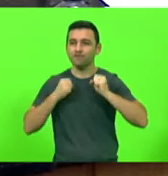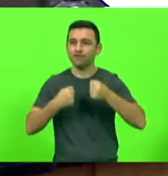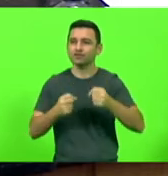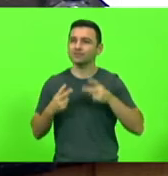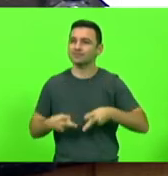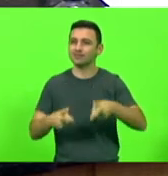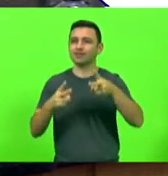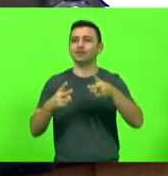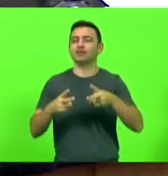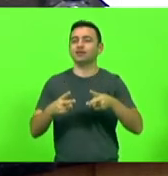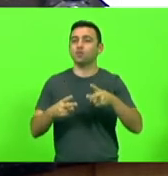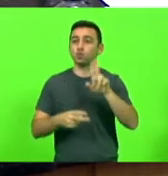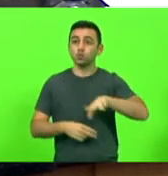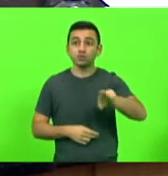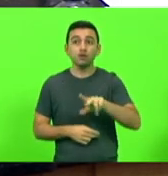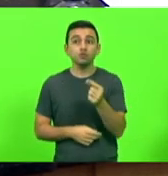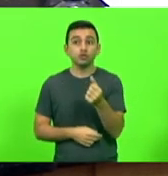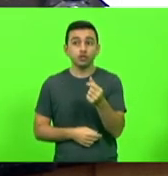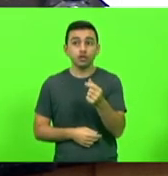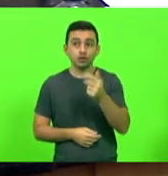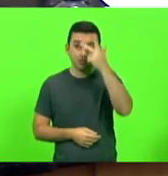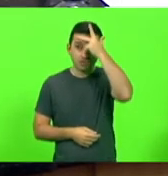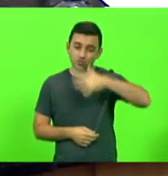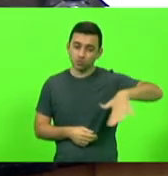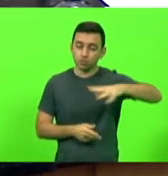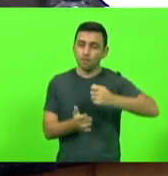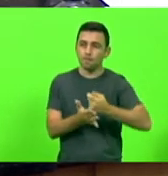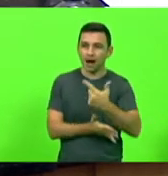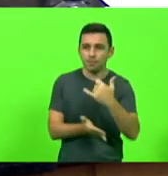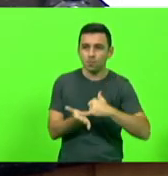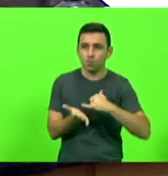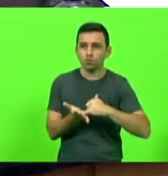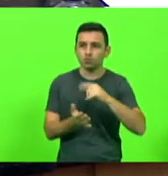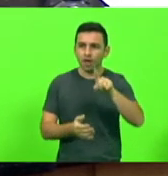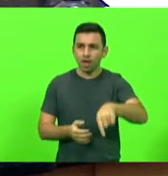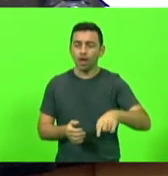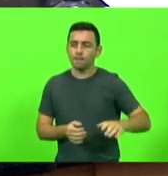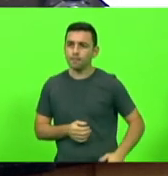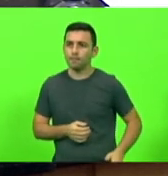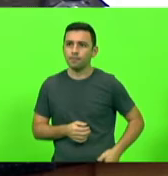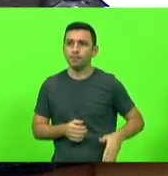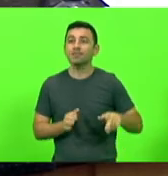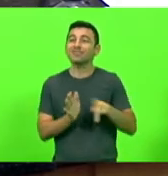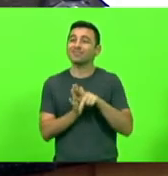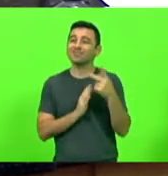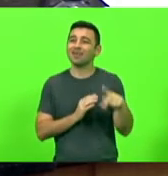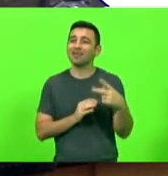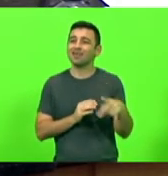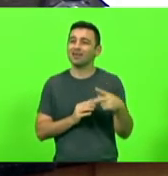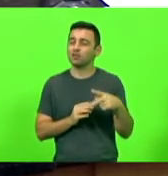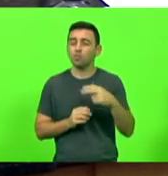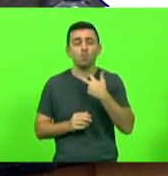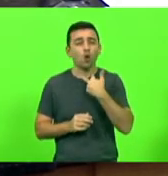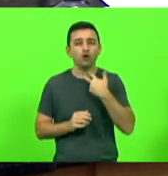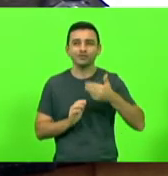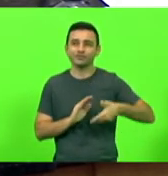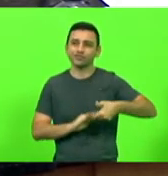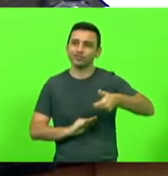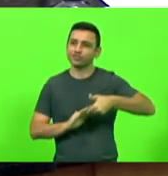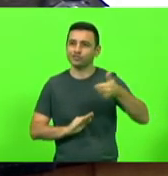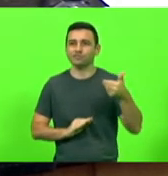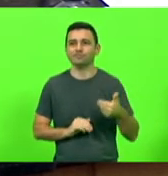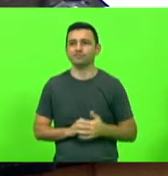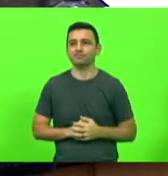melhor uso para o dinheiro do pagador de impostos é no bolso dele, é não sair do bolso dele, porque,